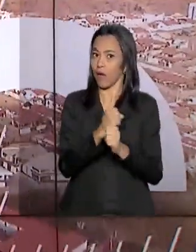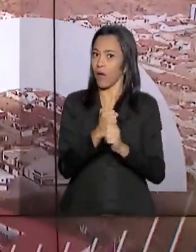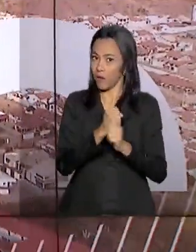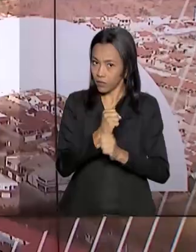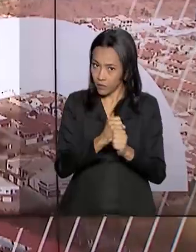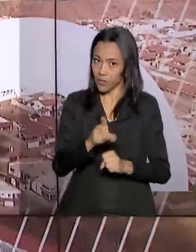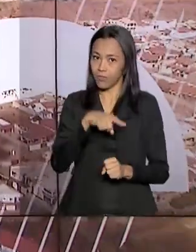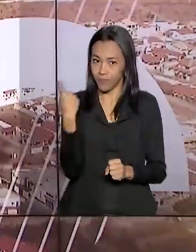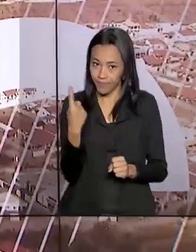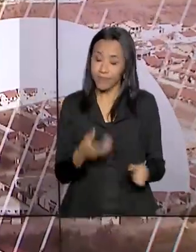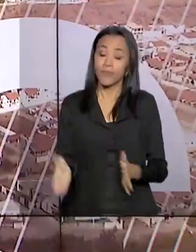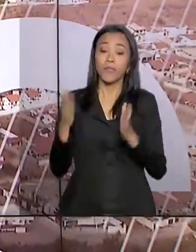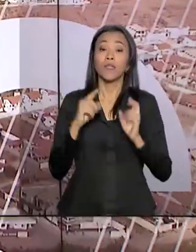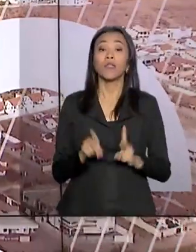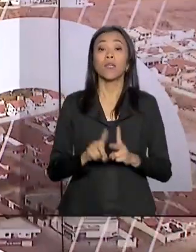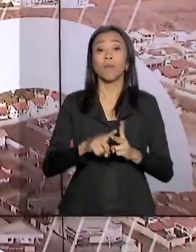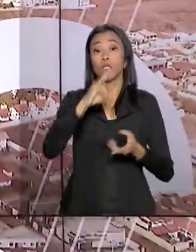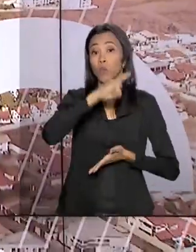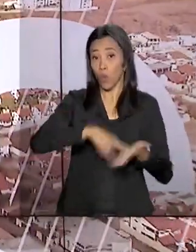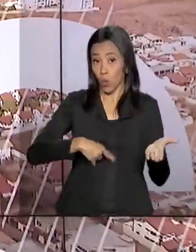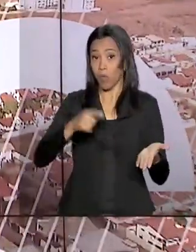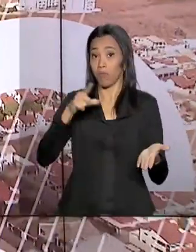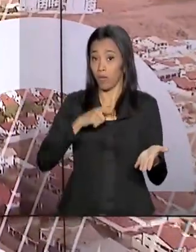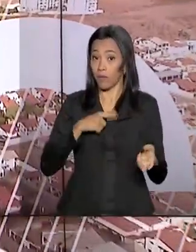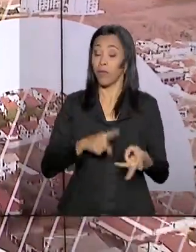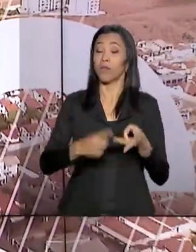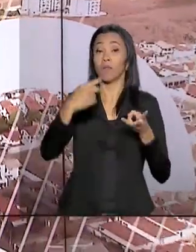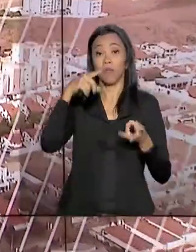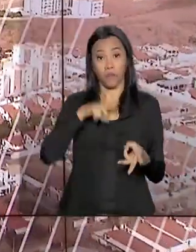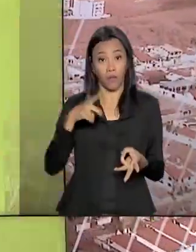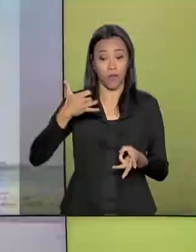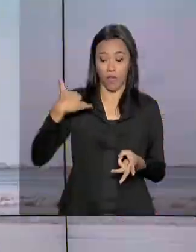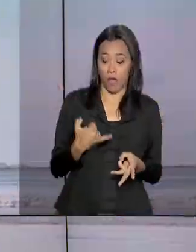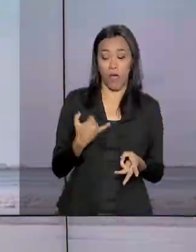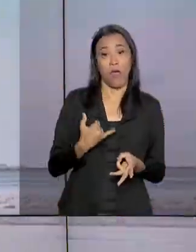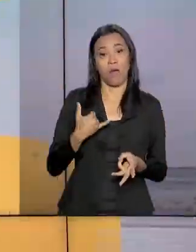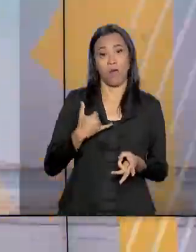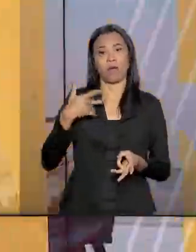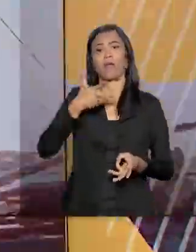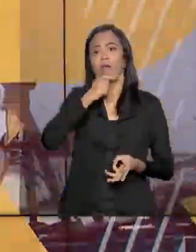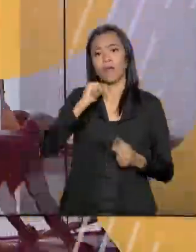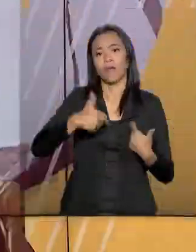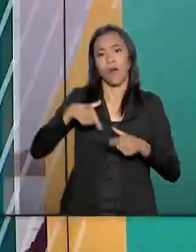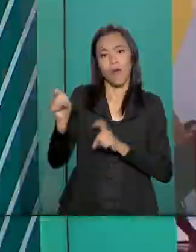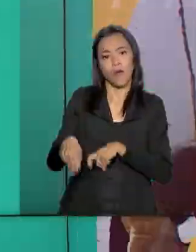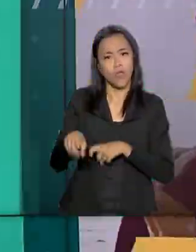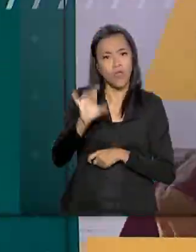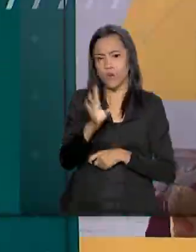registro e a ampliação da posse de arma de fogo pelo produtor rural para toda a área e não apenas a residência fixa.